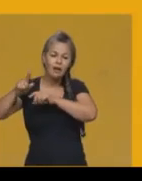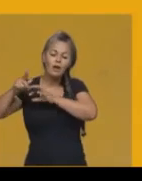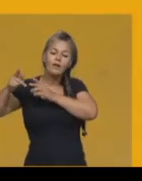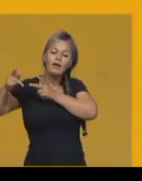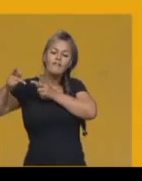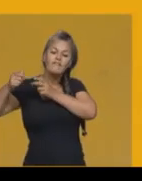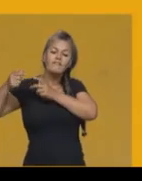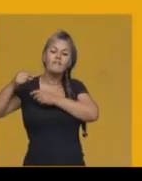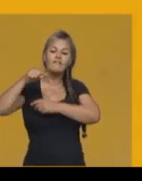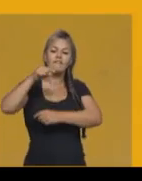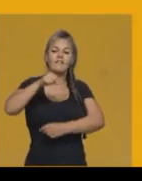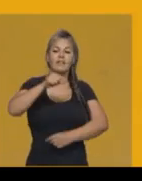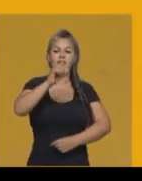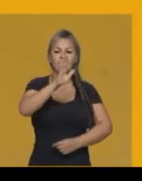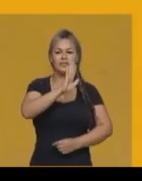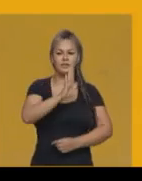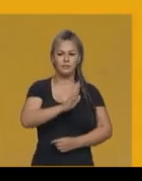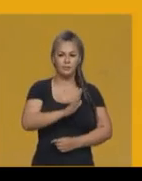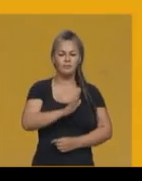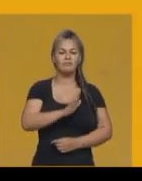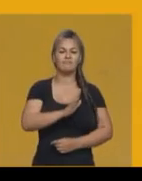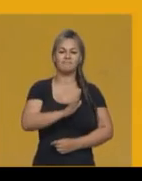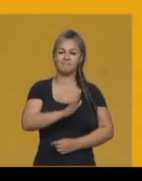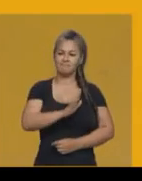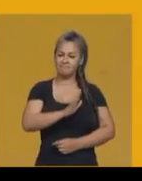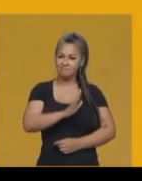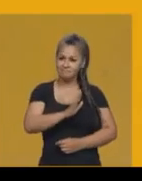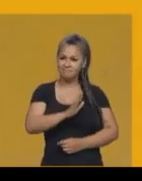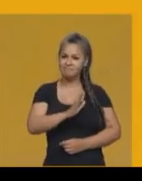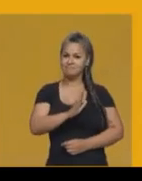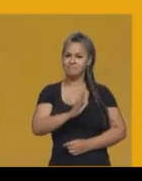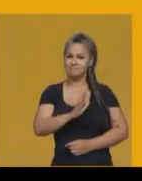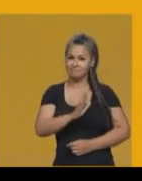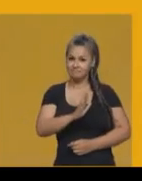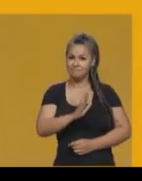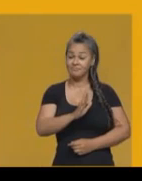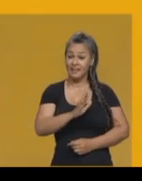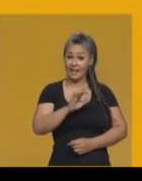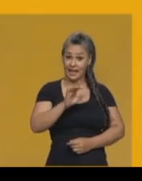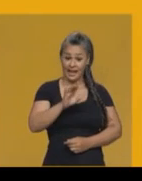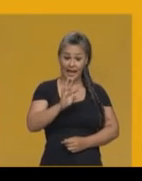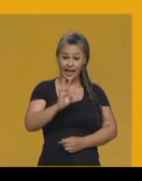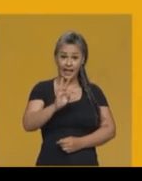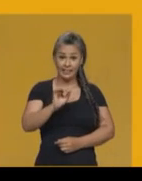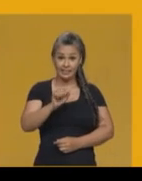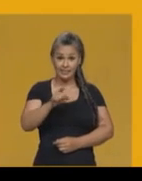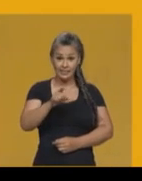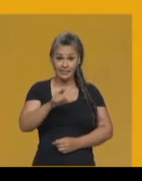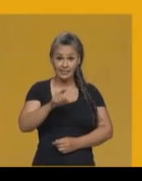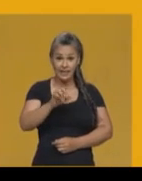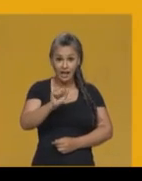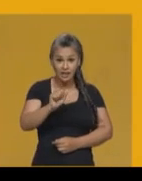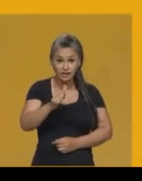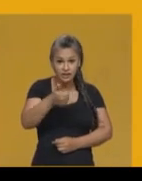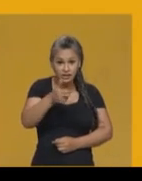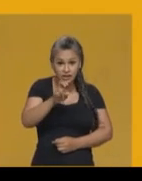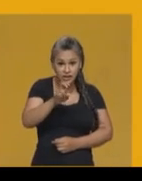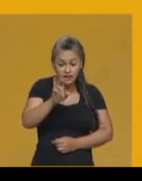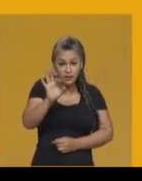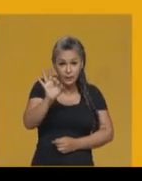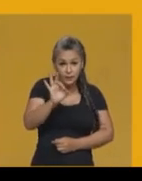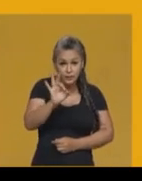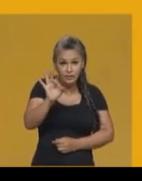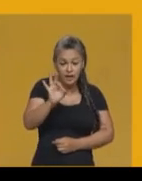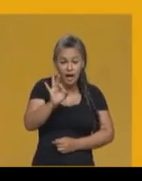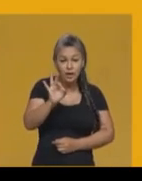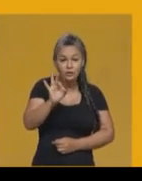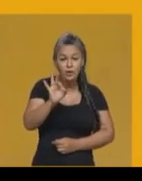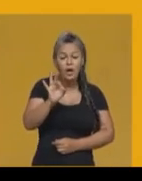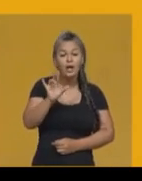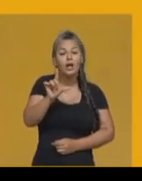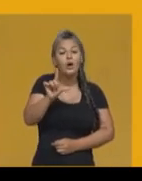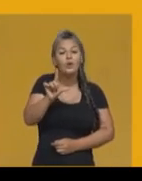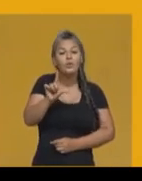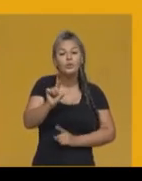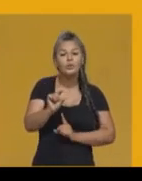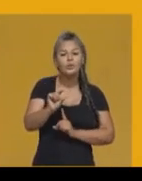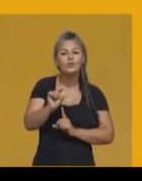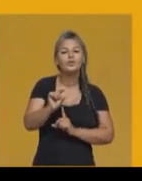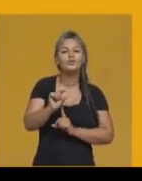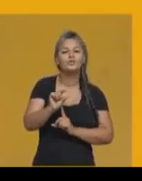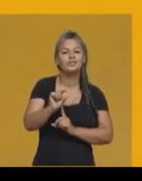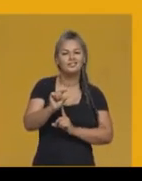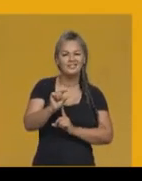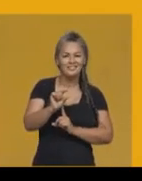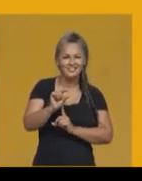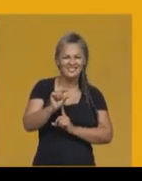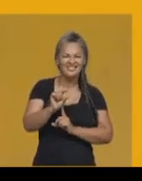Brasil. Essa taxa era a menor taxa estabelecida por esse